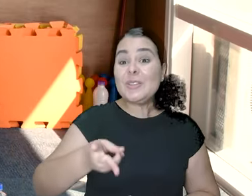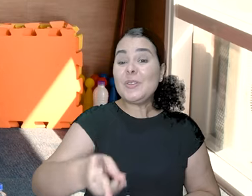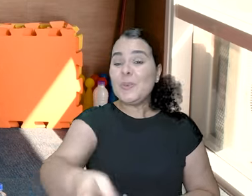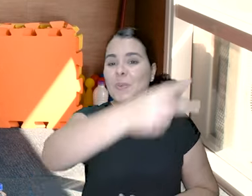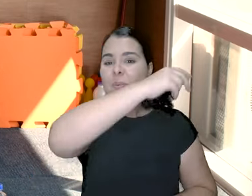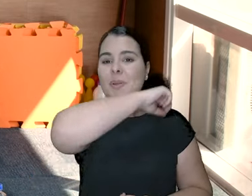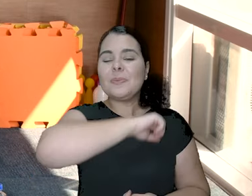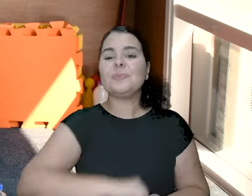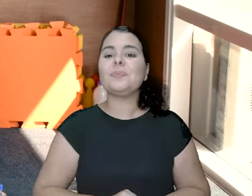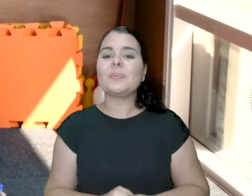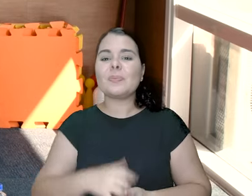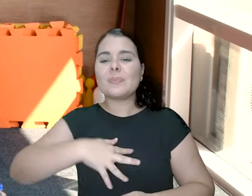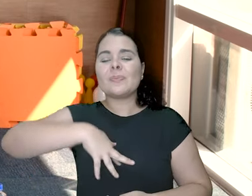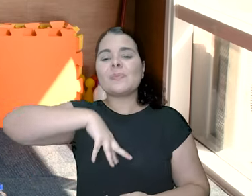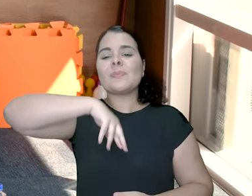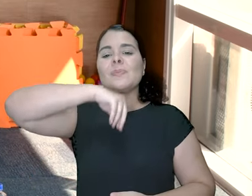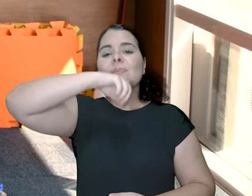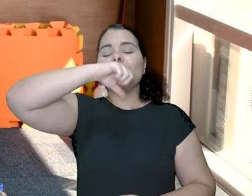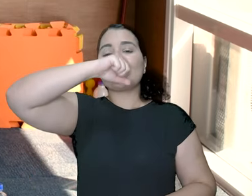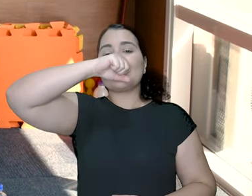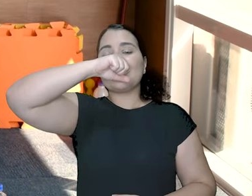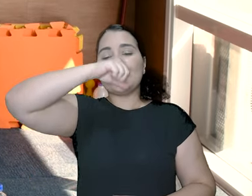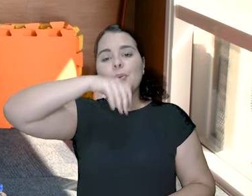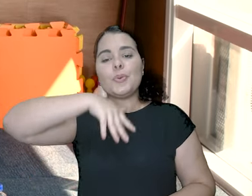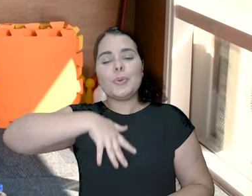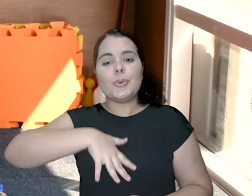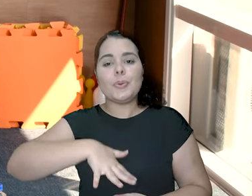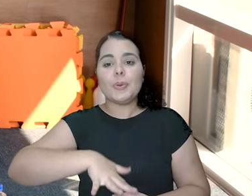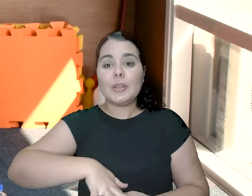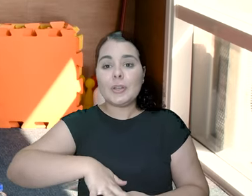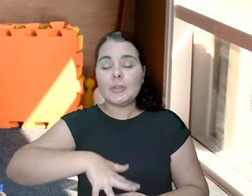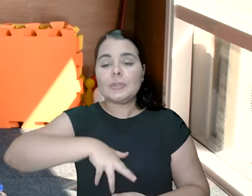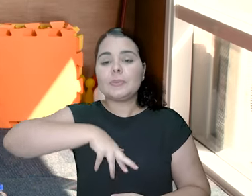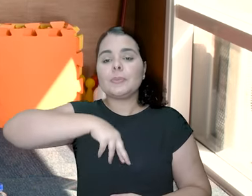Continua. Continua. Respira.